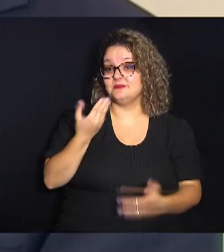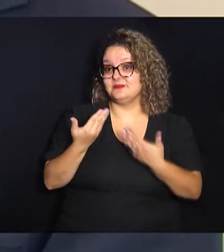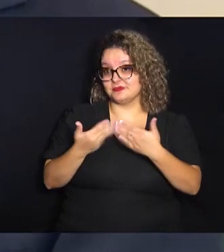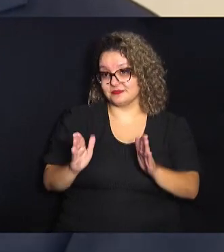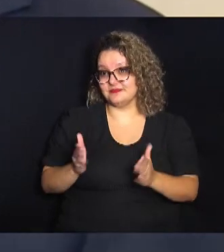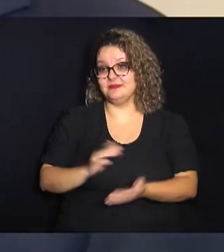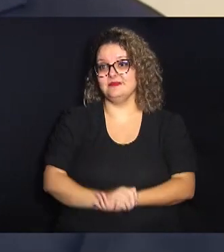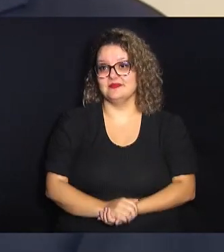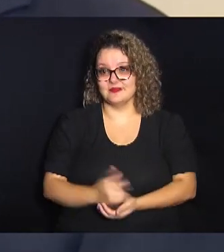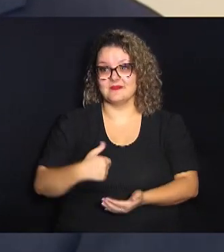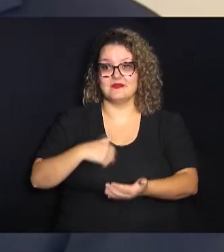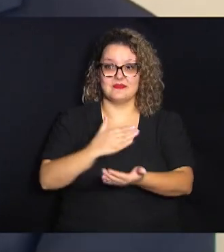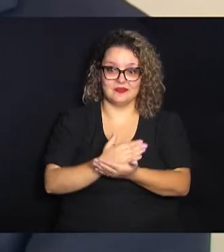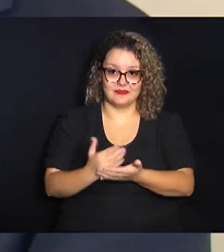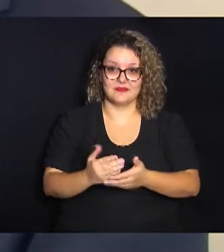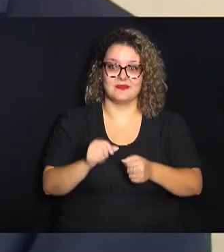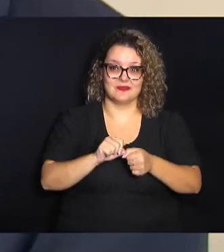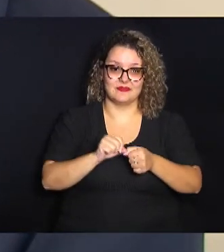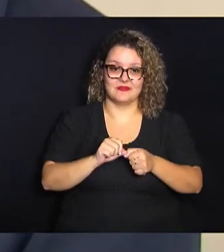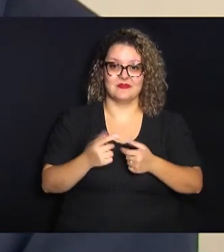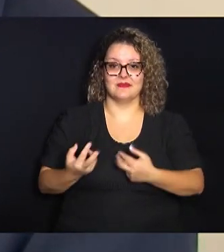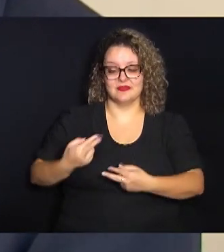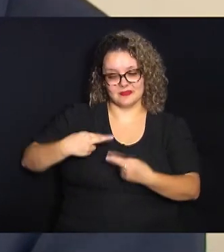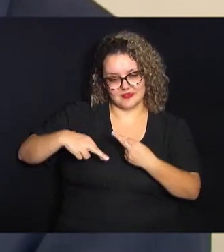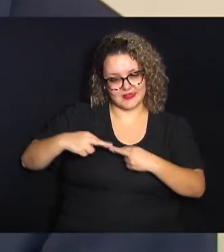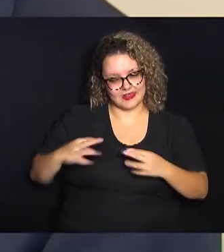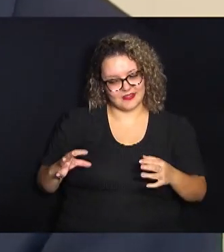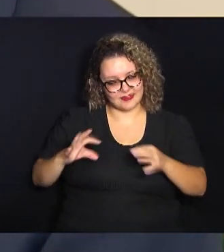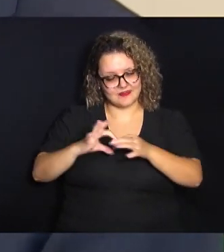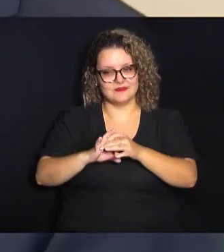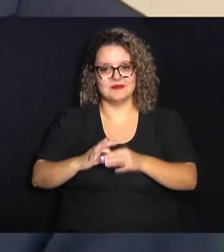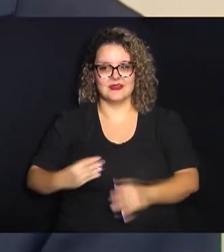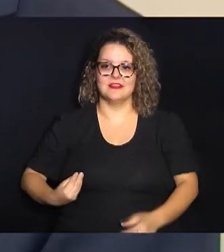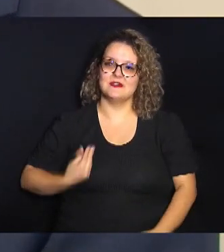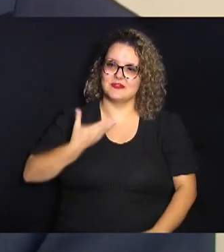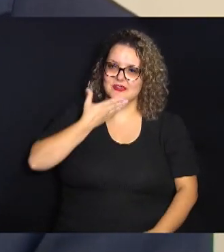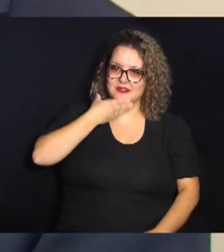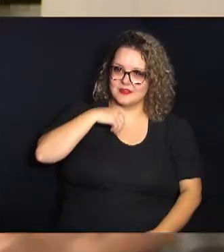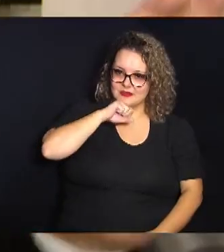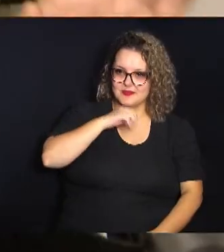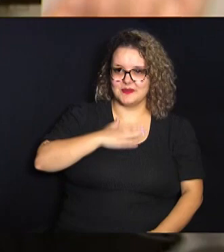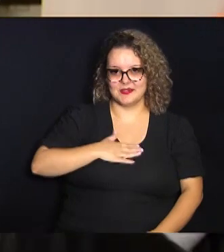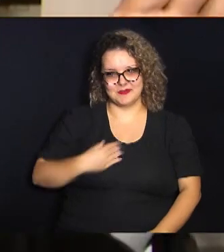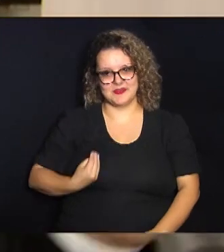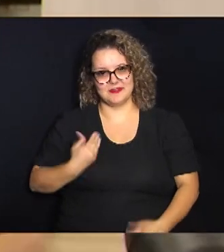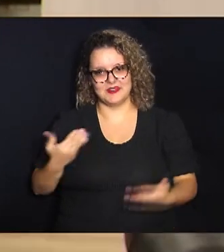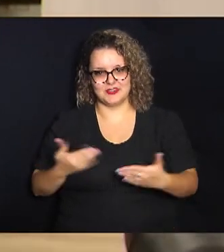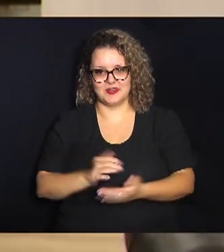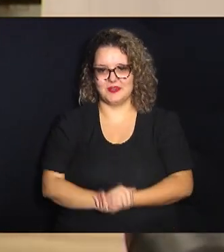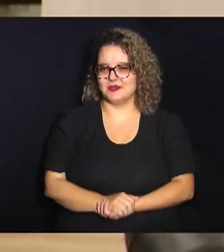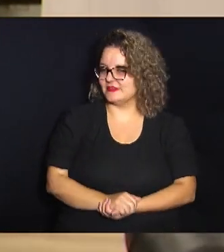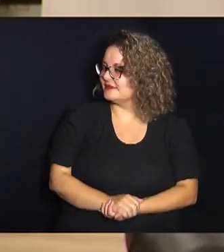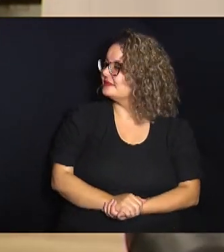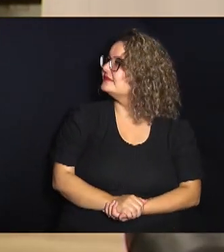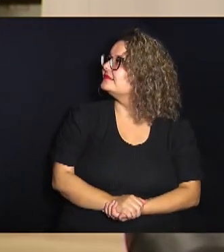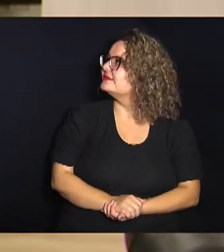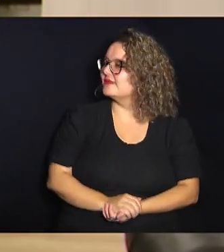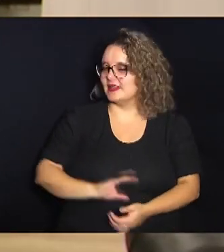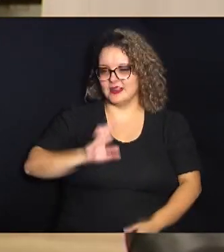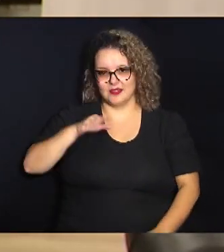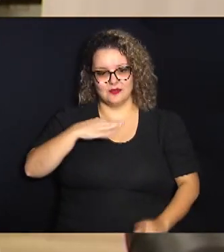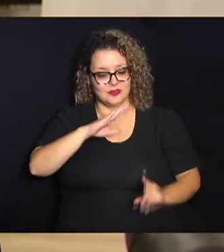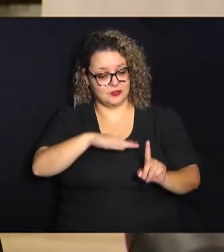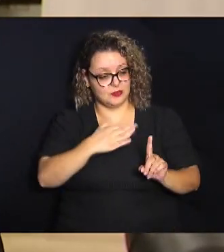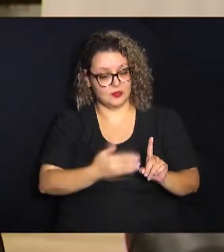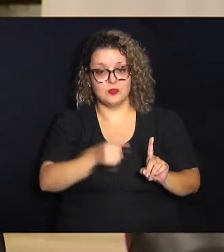aí que eu comecei a fazer essa correlação entre a vida do meu pai e a minha vida atual. Quando a gente homenageia